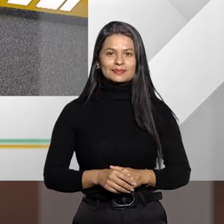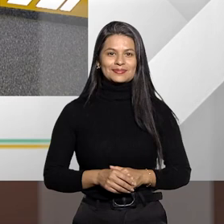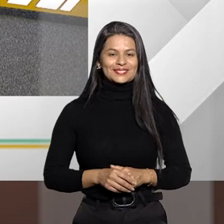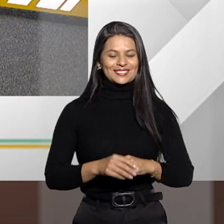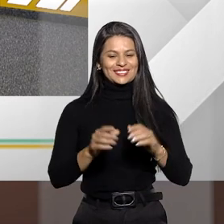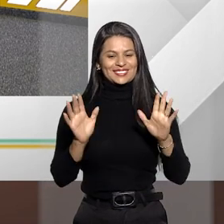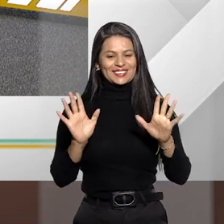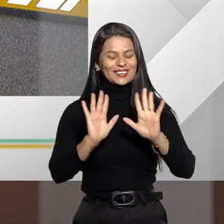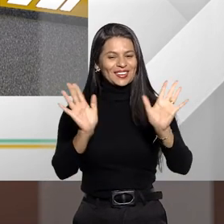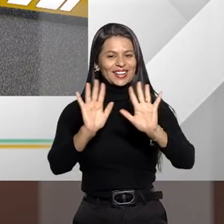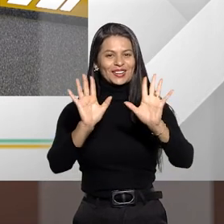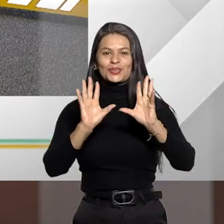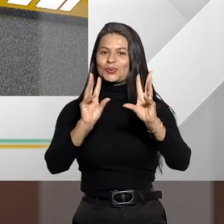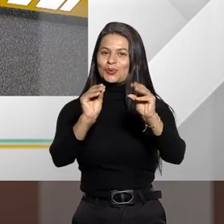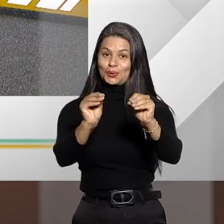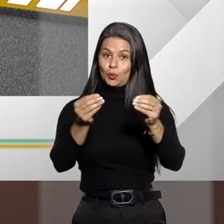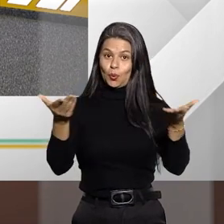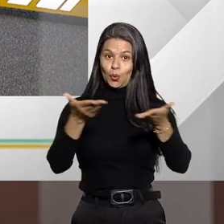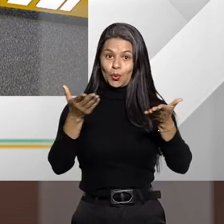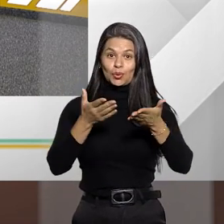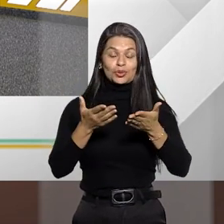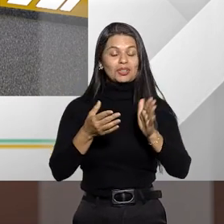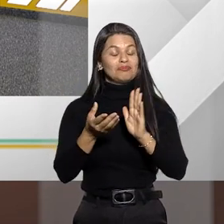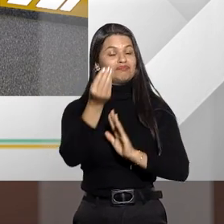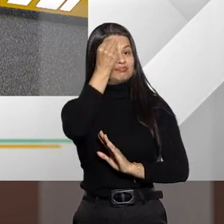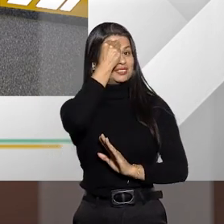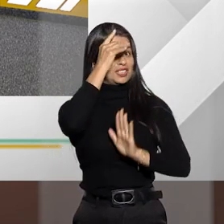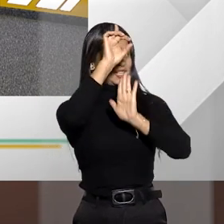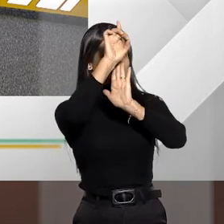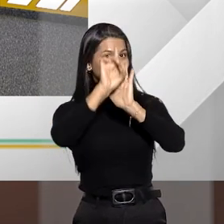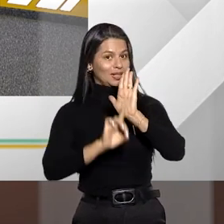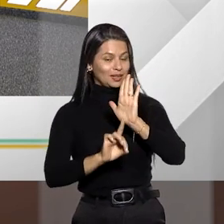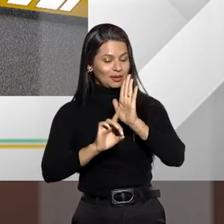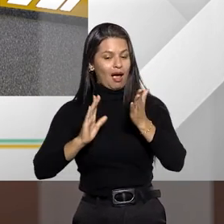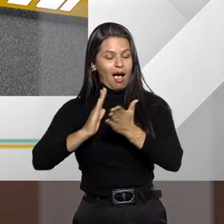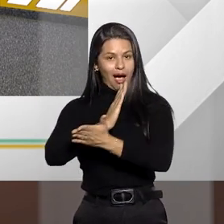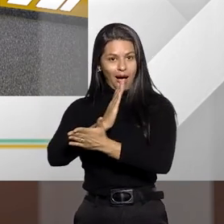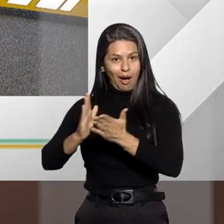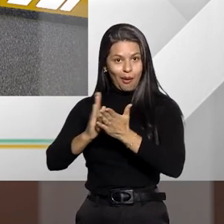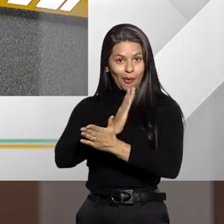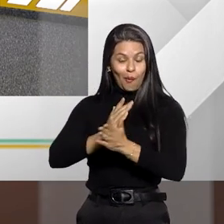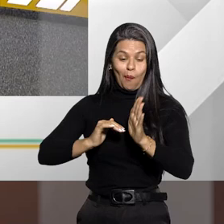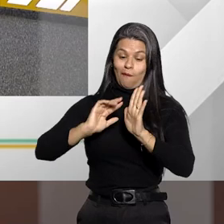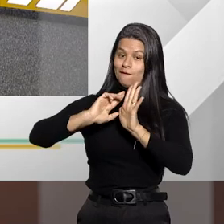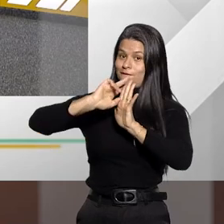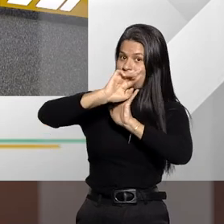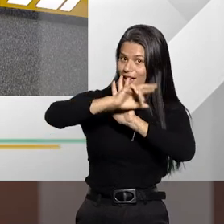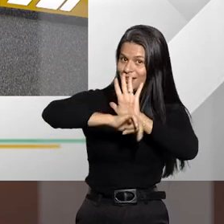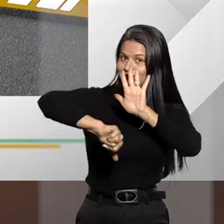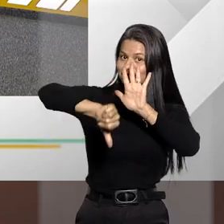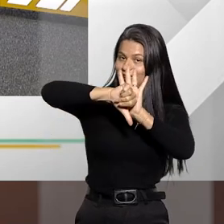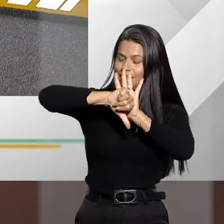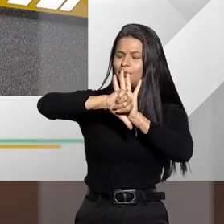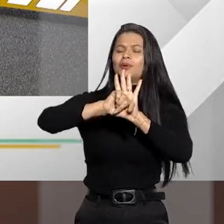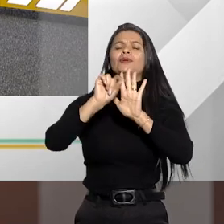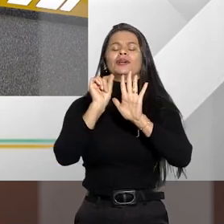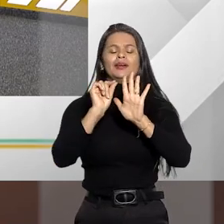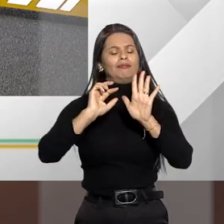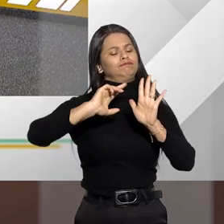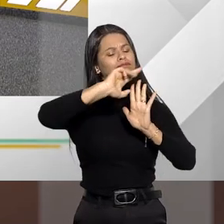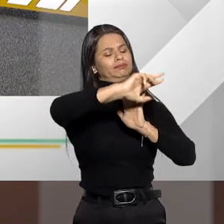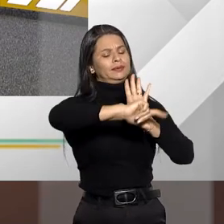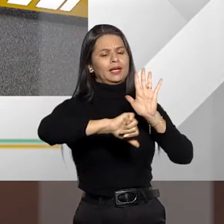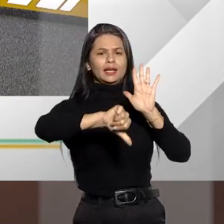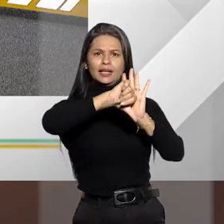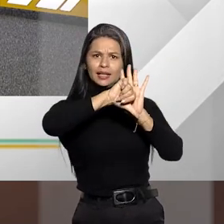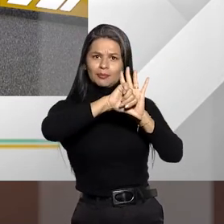Olá pessoal, hoje você vai entender direito sobre as espécies de concurso de crimes que são o concurso de crime material,